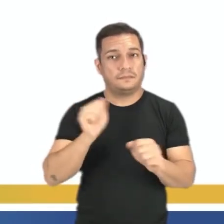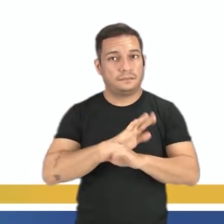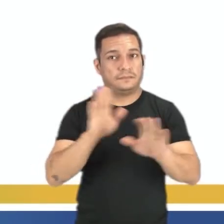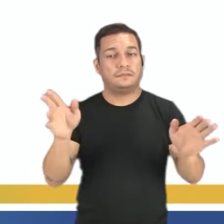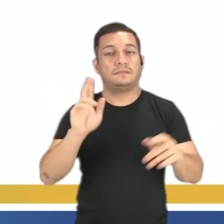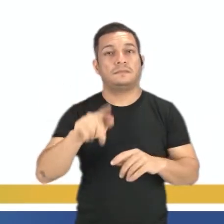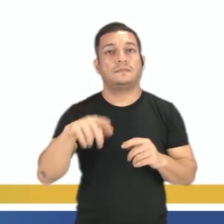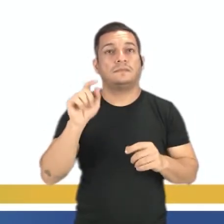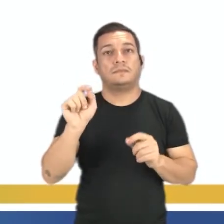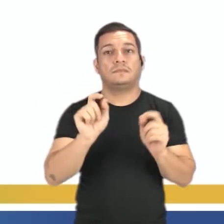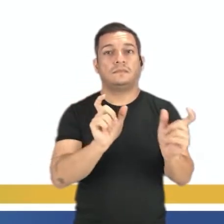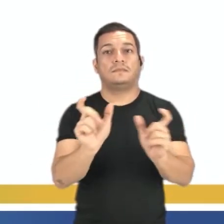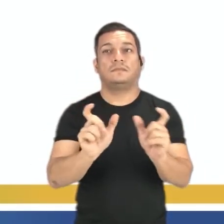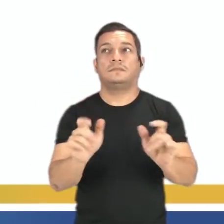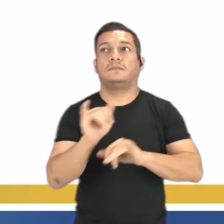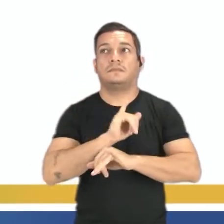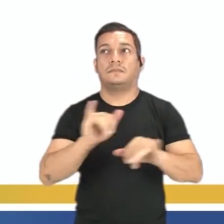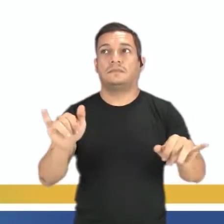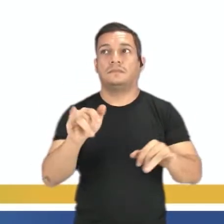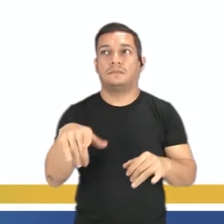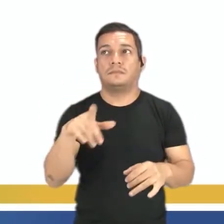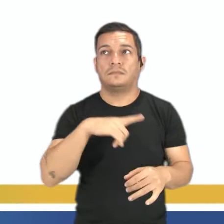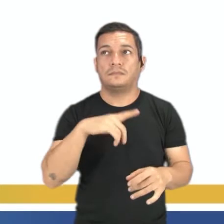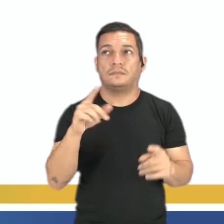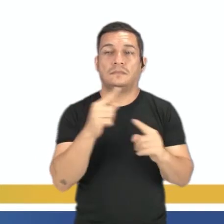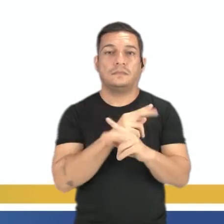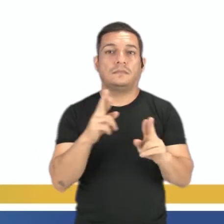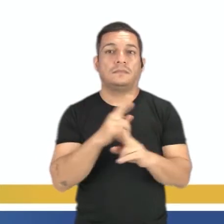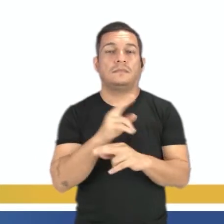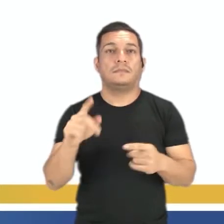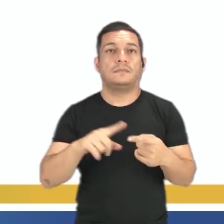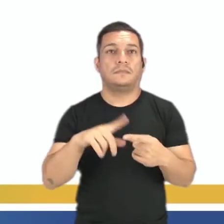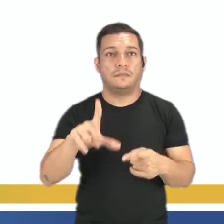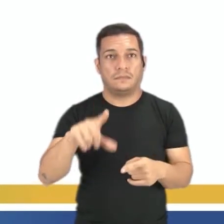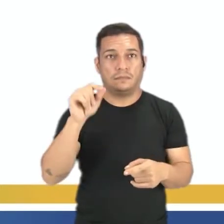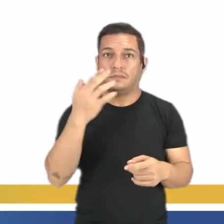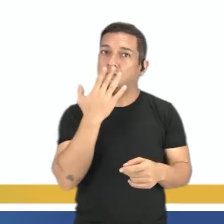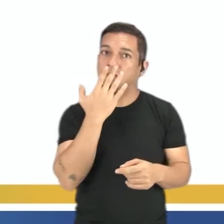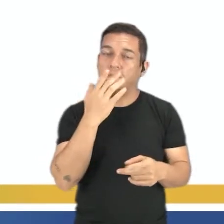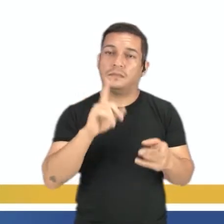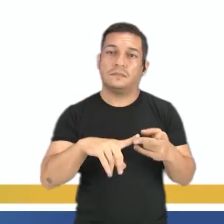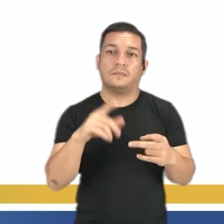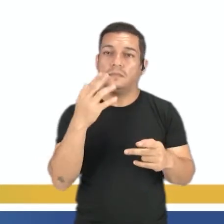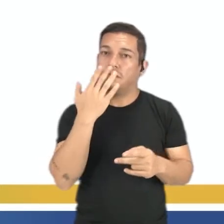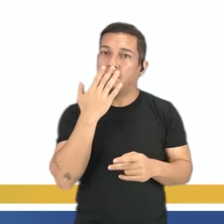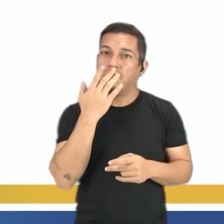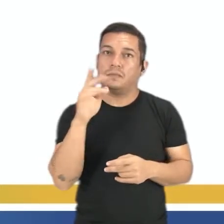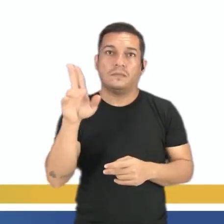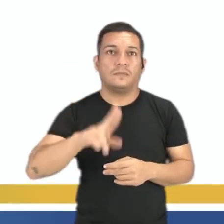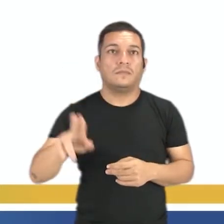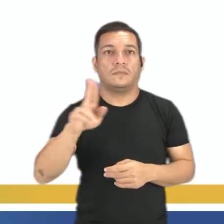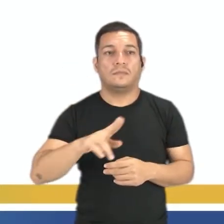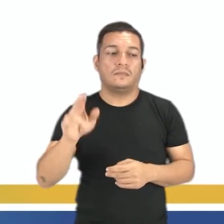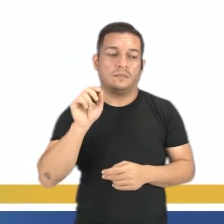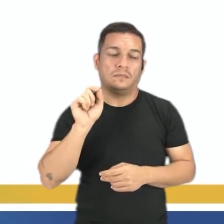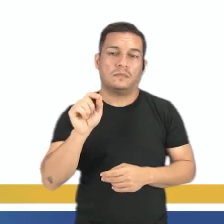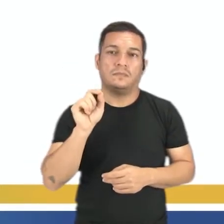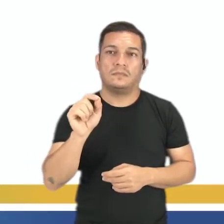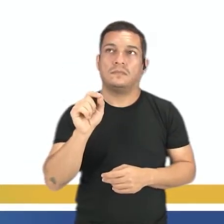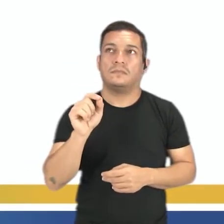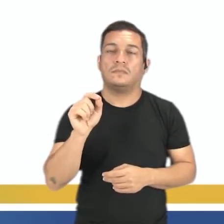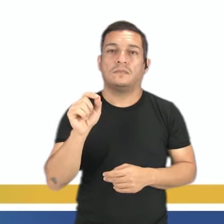signos, dos elementos do anúncio. Então, está relacionado à escolha das cores, as cores não são usadas de maneira